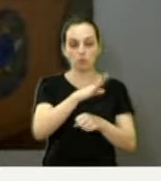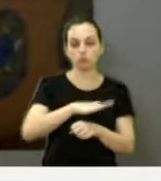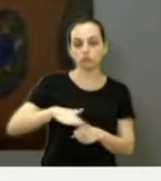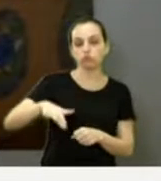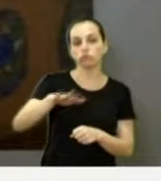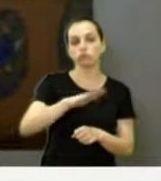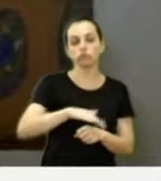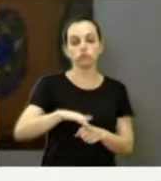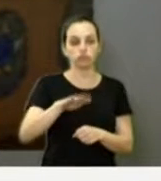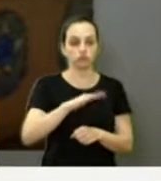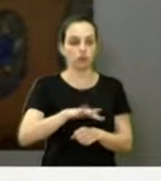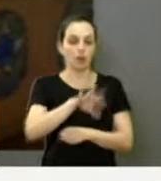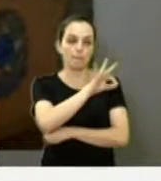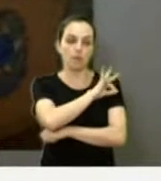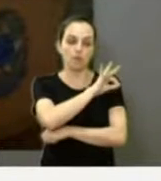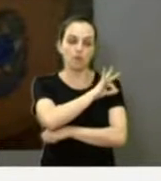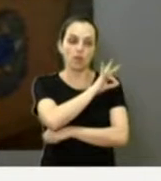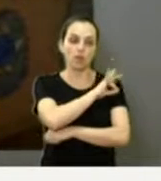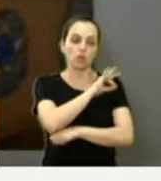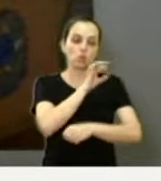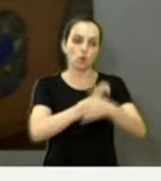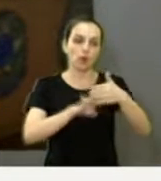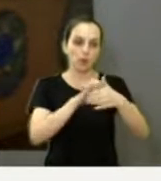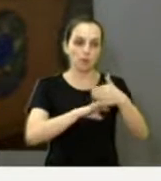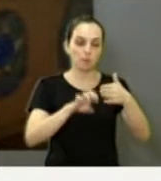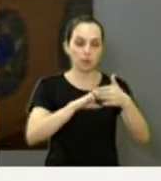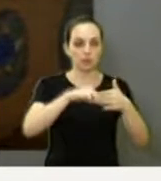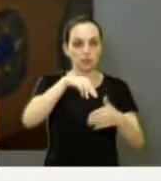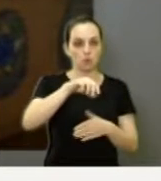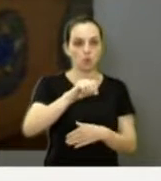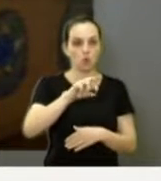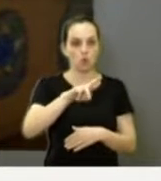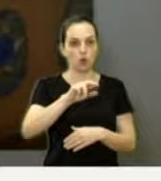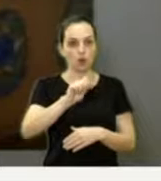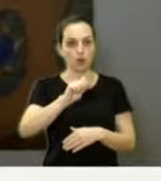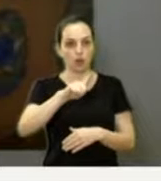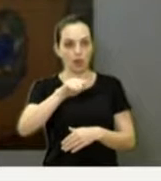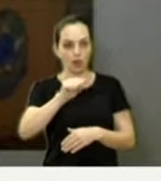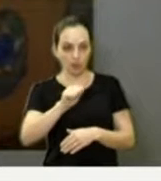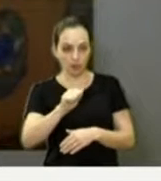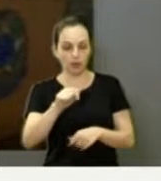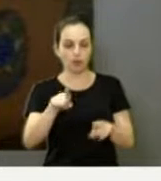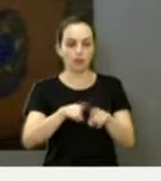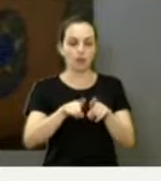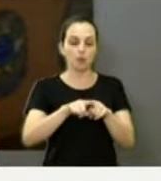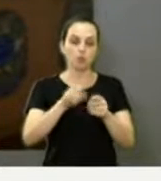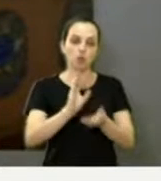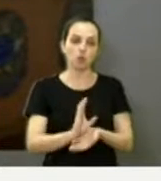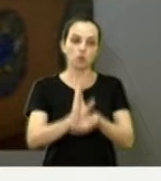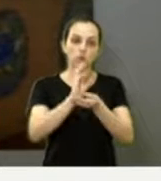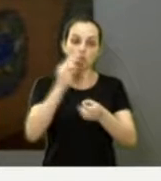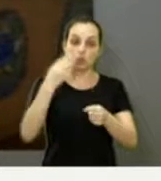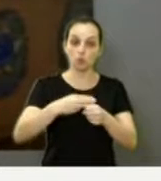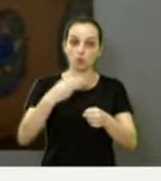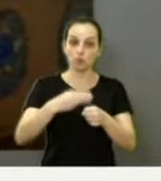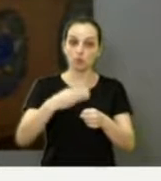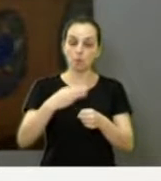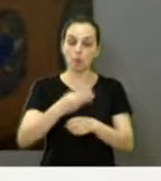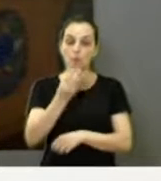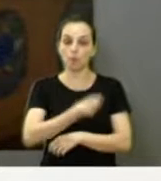Prefeitura, a Morada, Turismo e o Conselho Municipal. Fizeram parte aqui